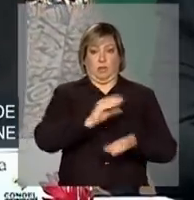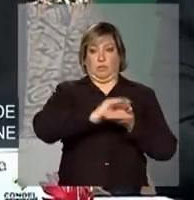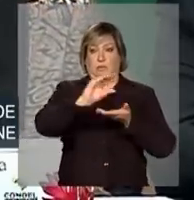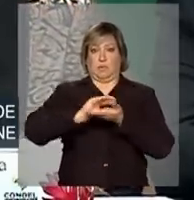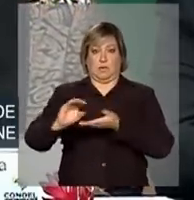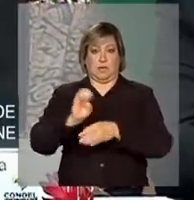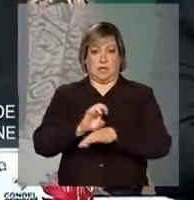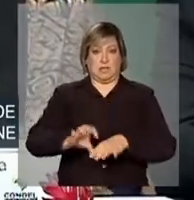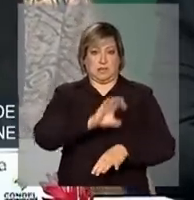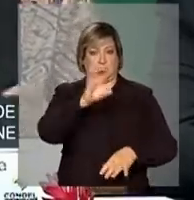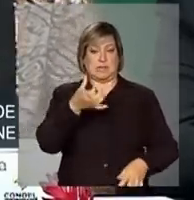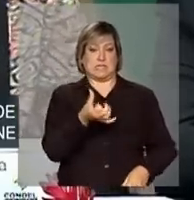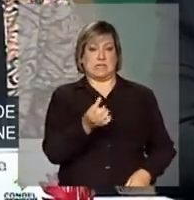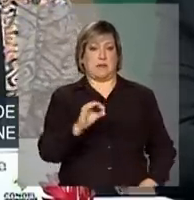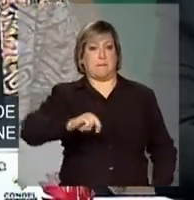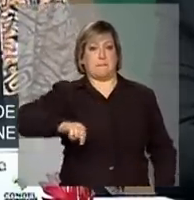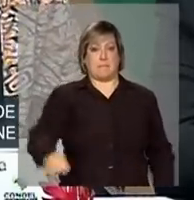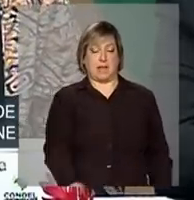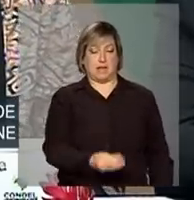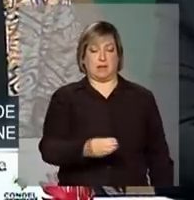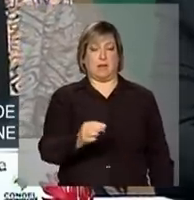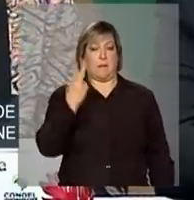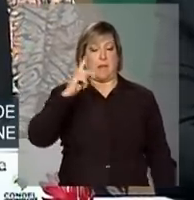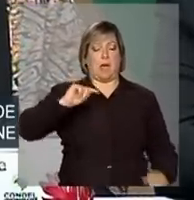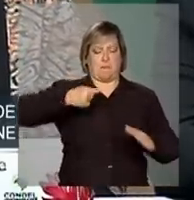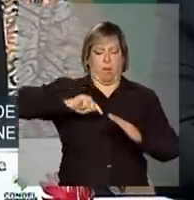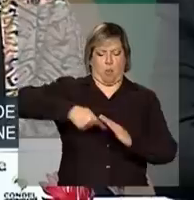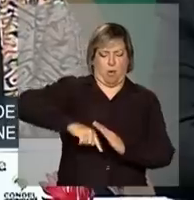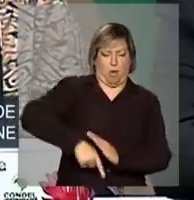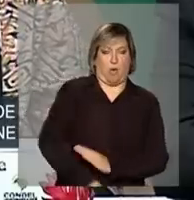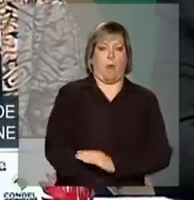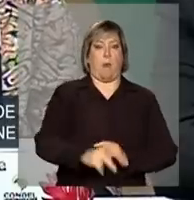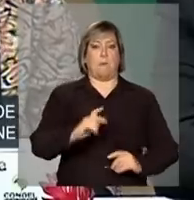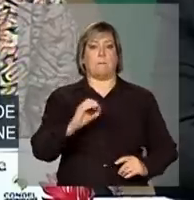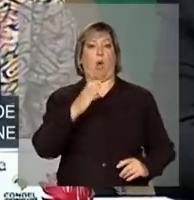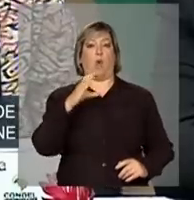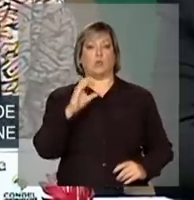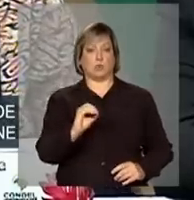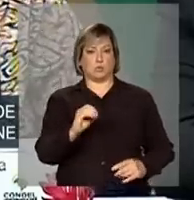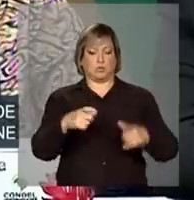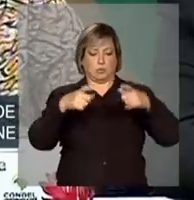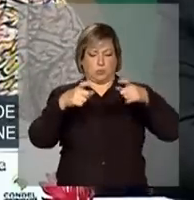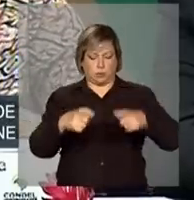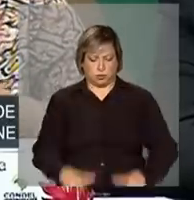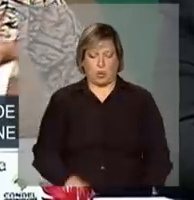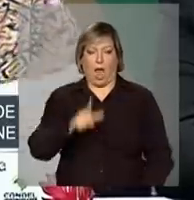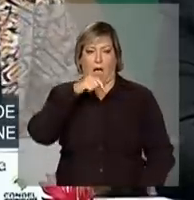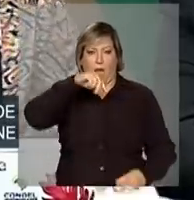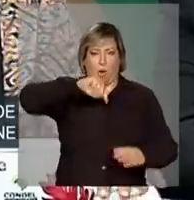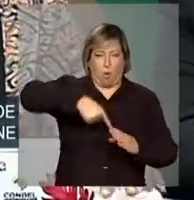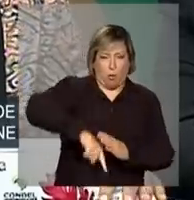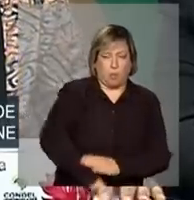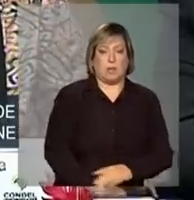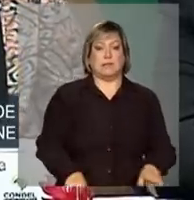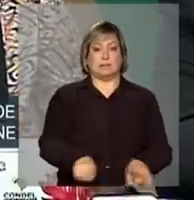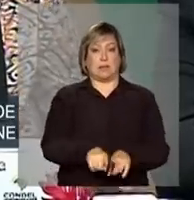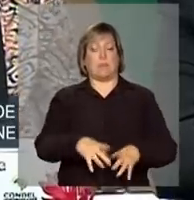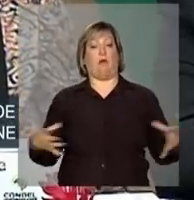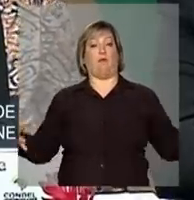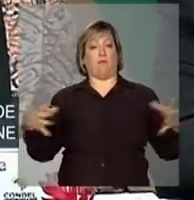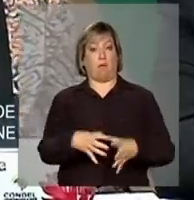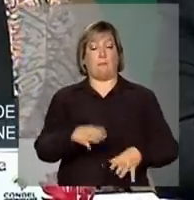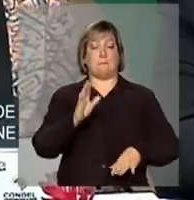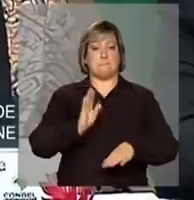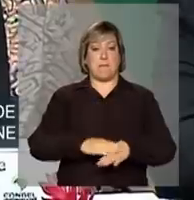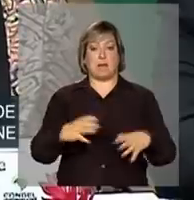60 milhões para perfuração e recuperação de postos. Nós vamos envolver mais órgãos do governo